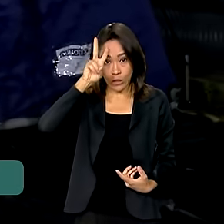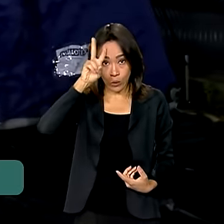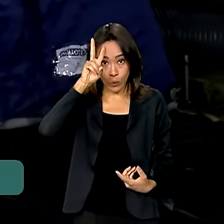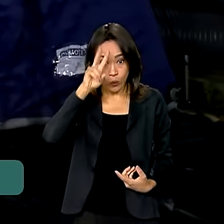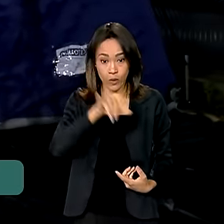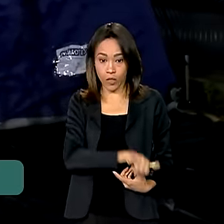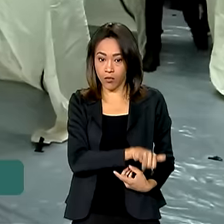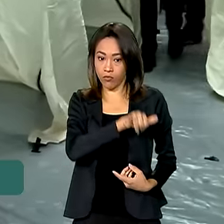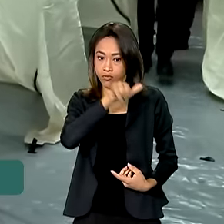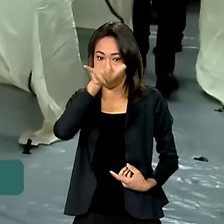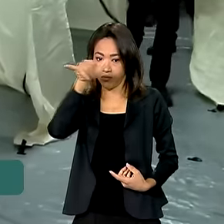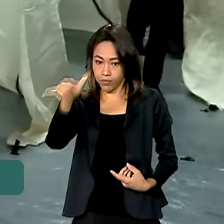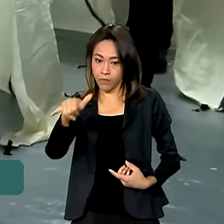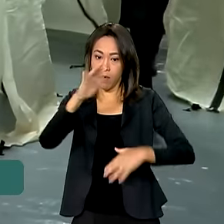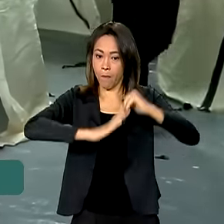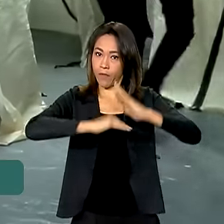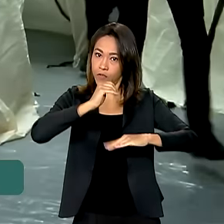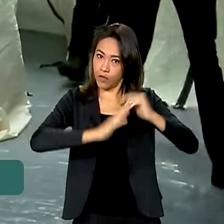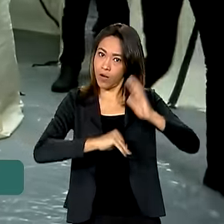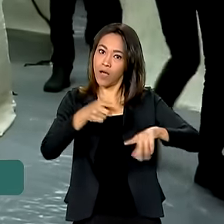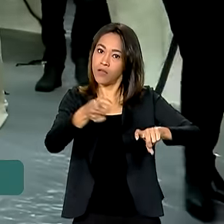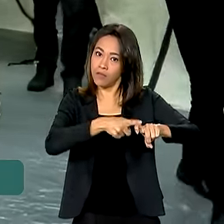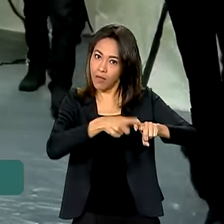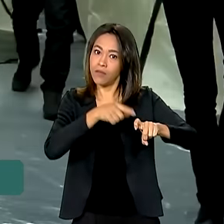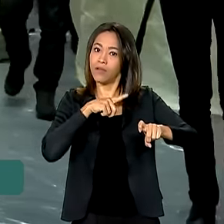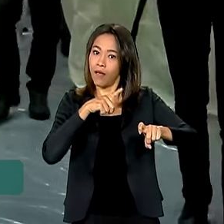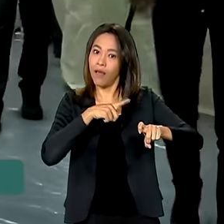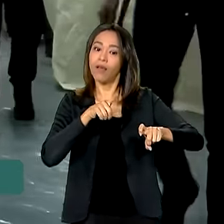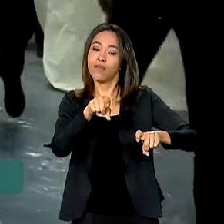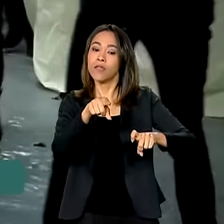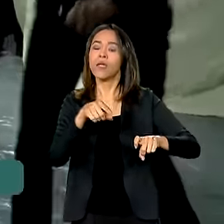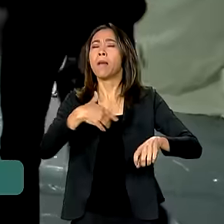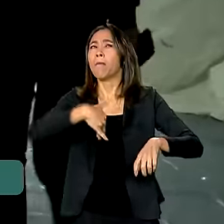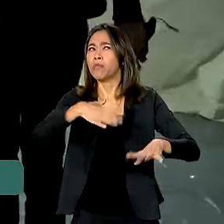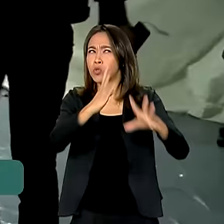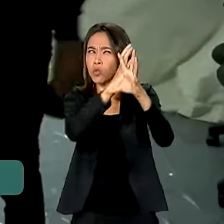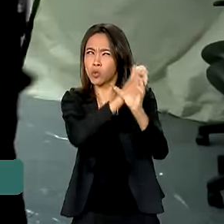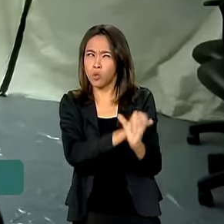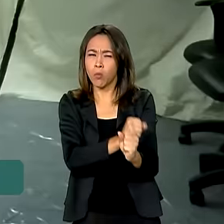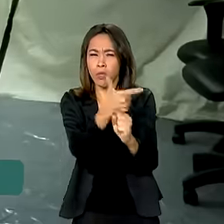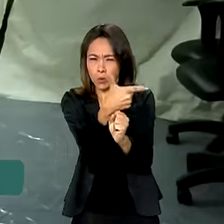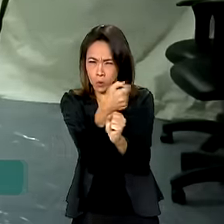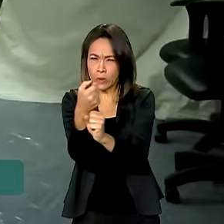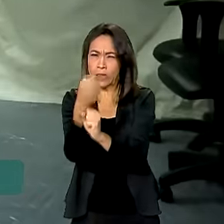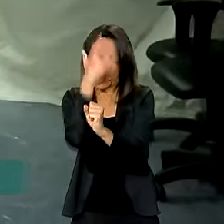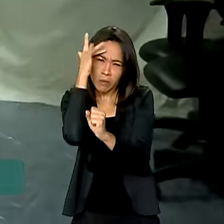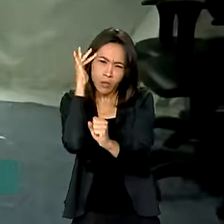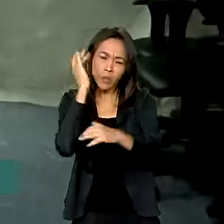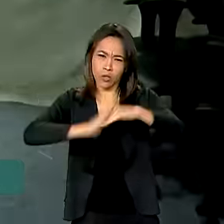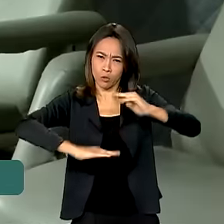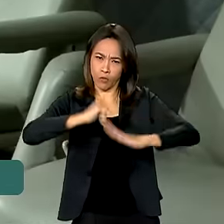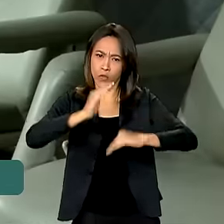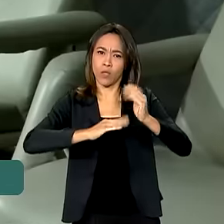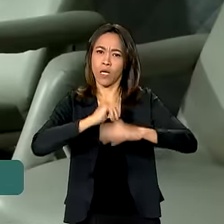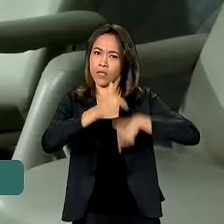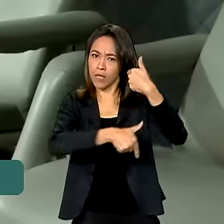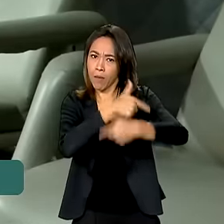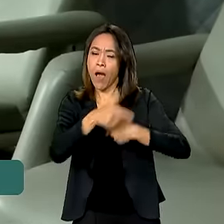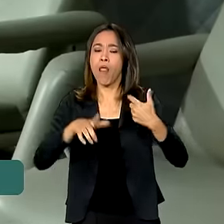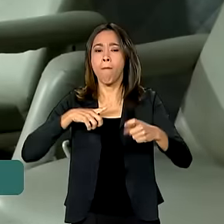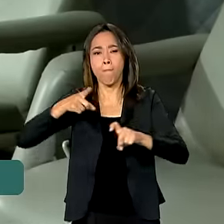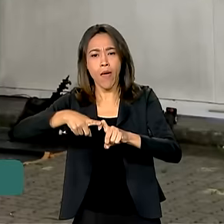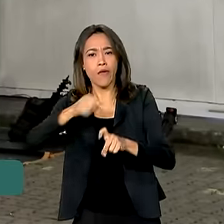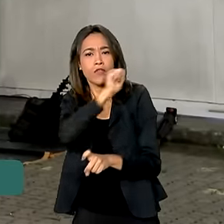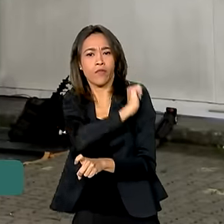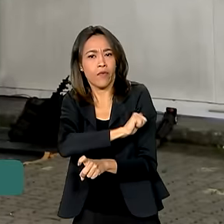recebeu o reforço de profissionais. Com isso, mais de 200 pessoas atuam nas equipes volantes, com médicos e